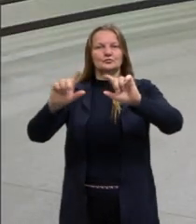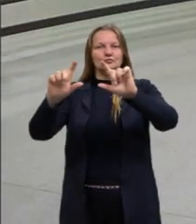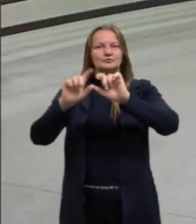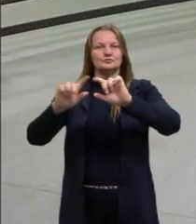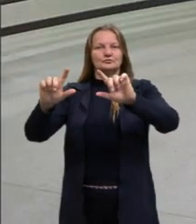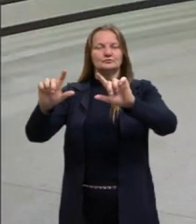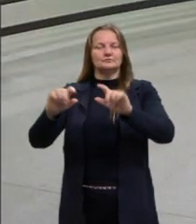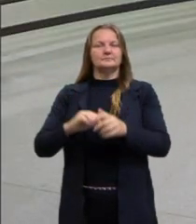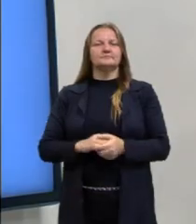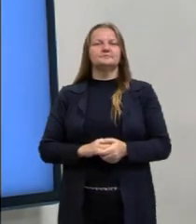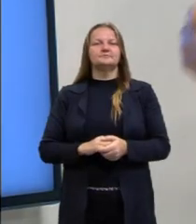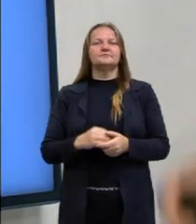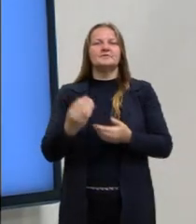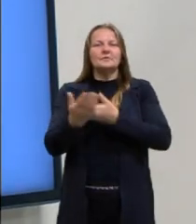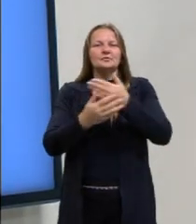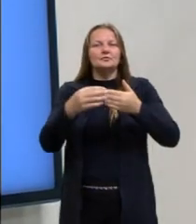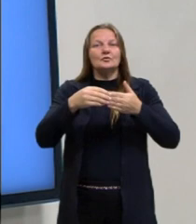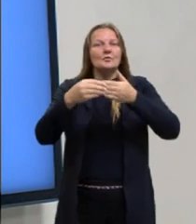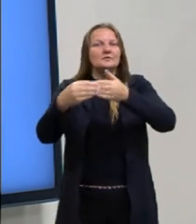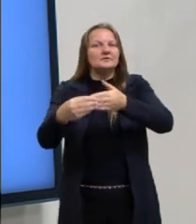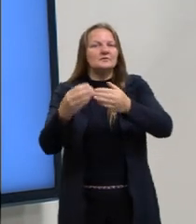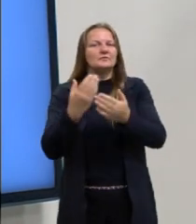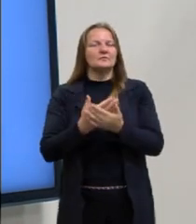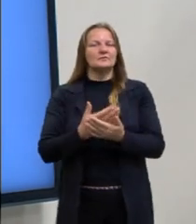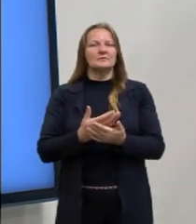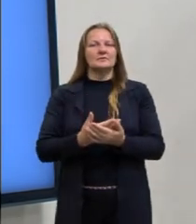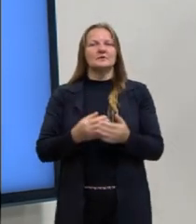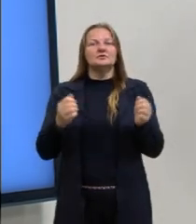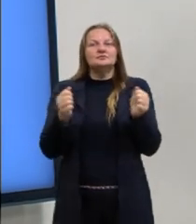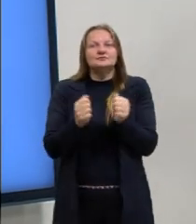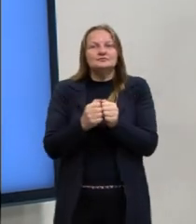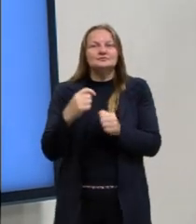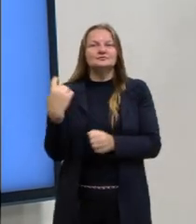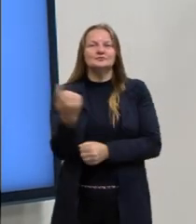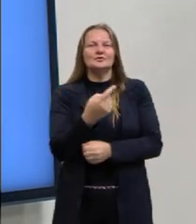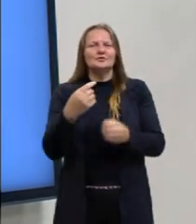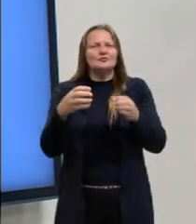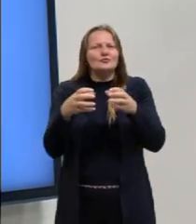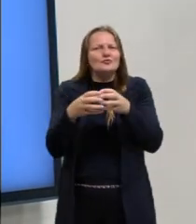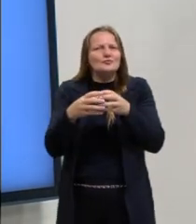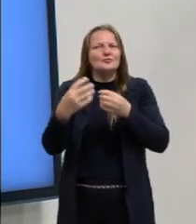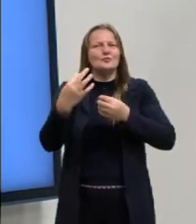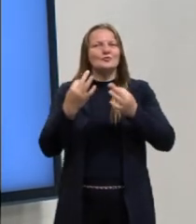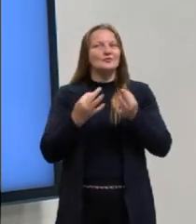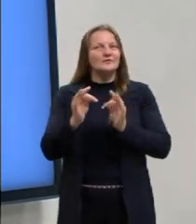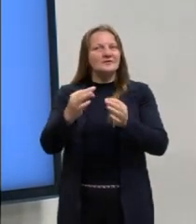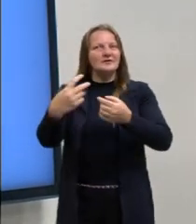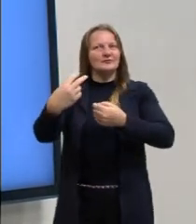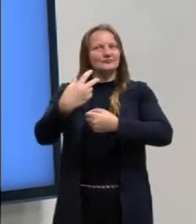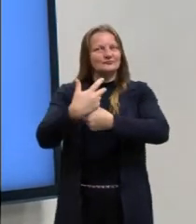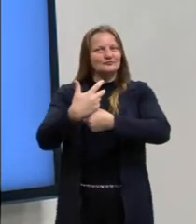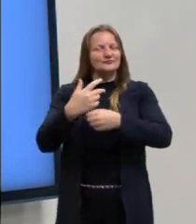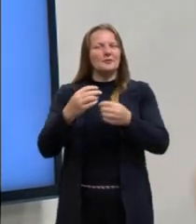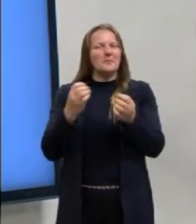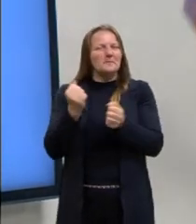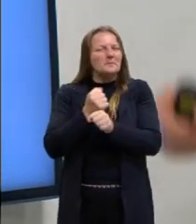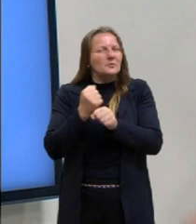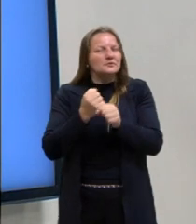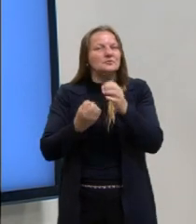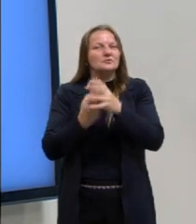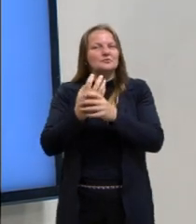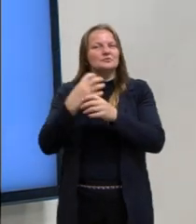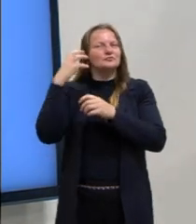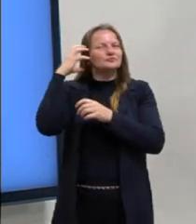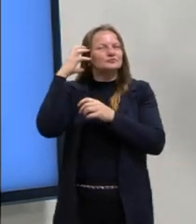os slides para guiarmos nossas aulas. Junto com nós toda a equipe técnica da TVE, pessoal da produção, pessoal do